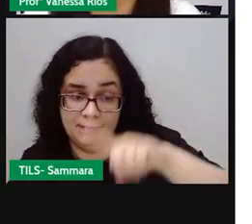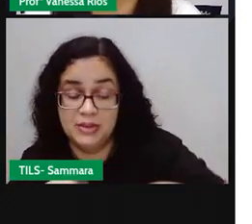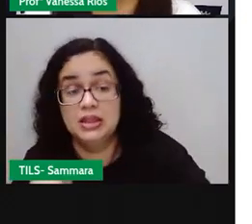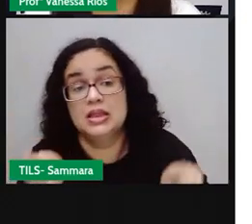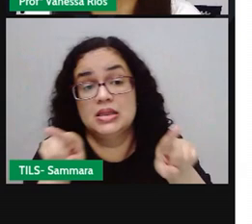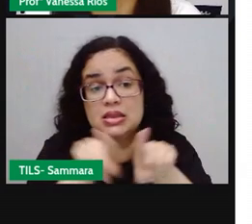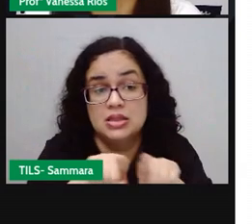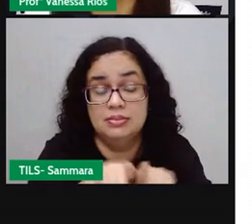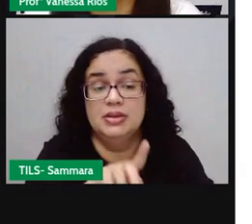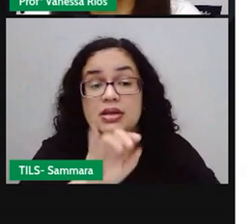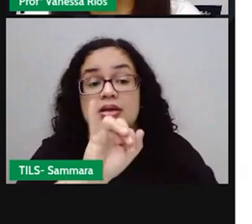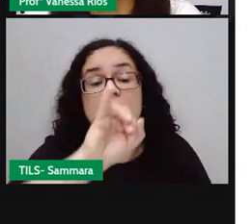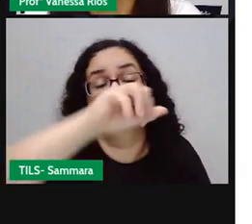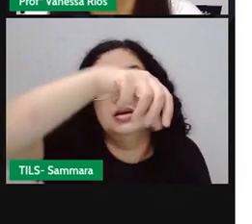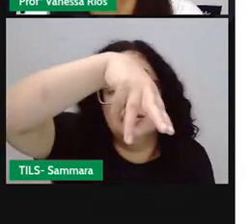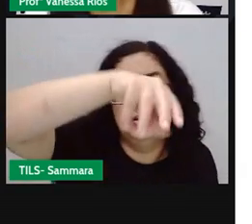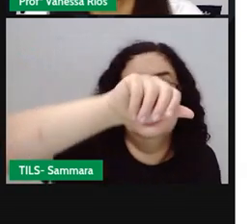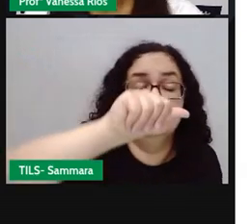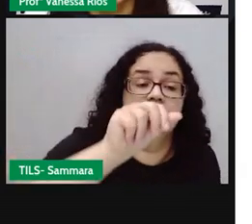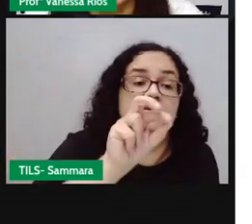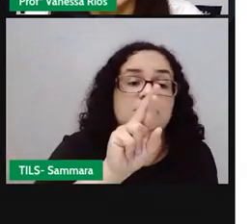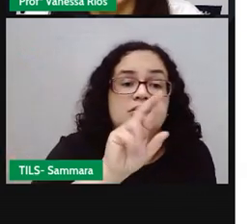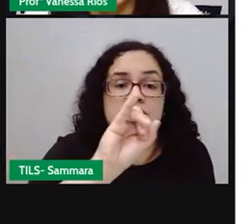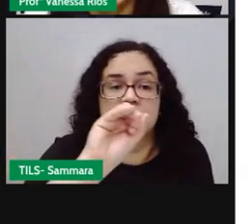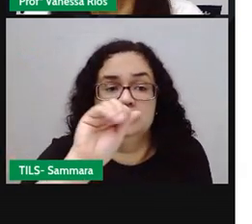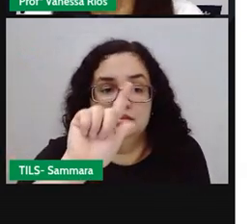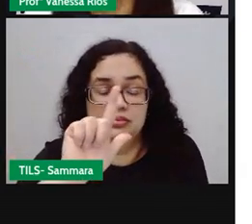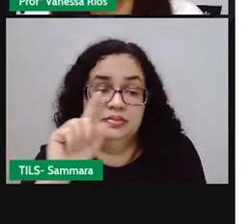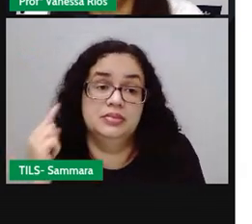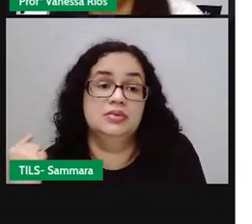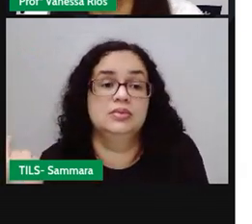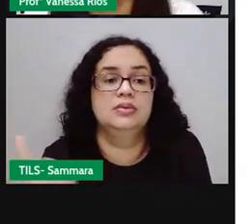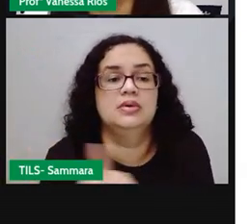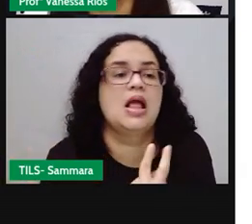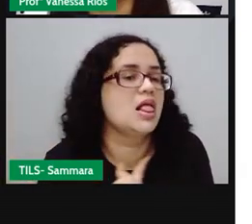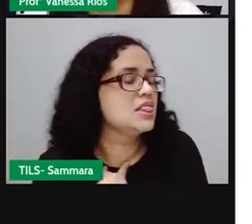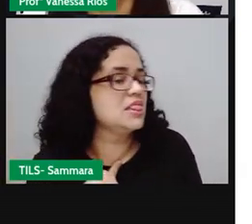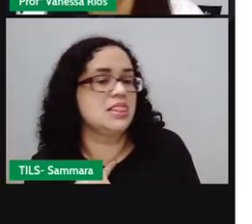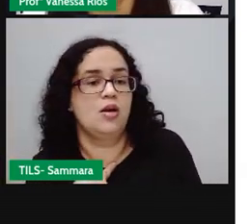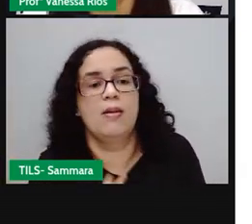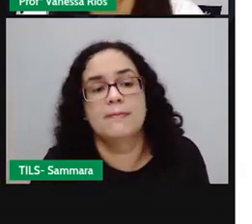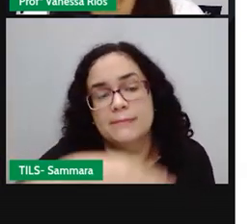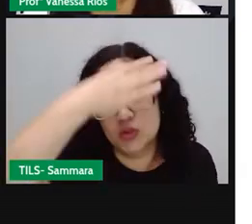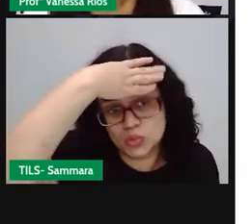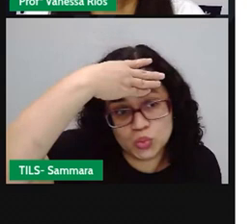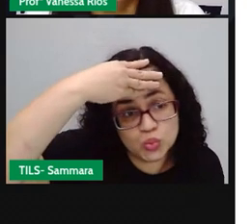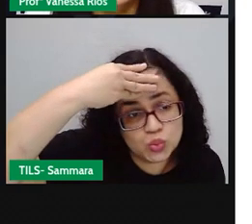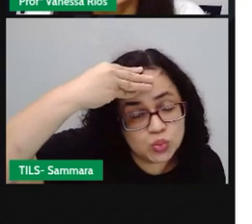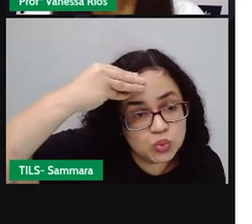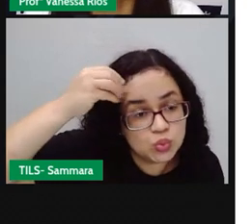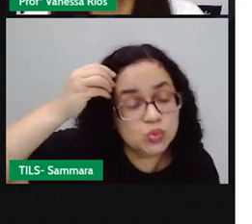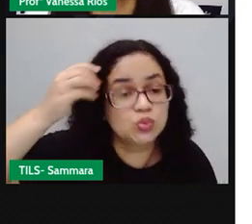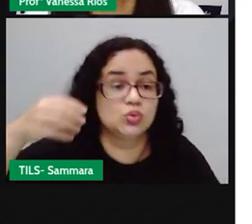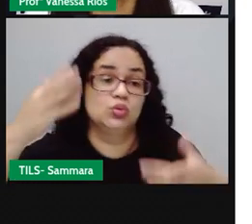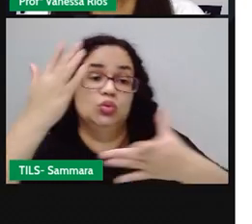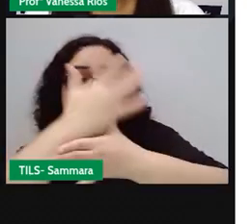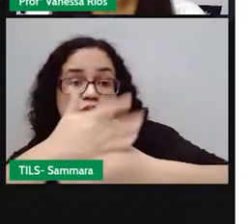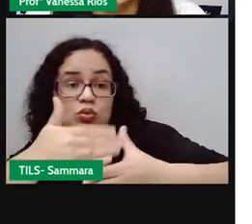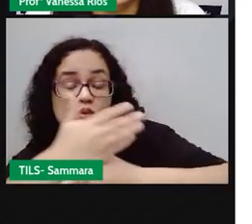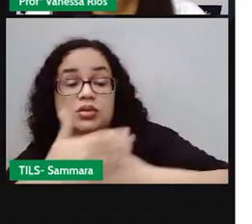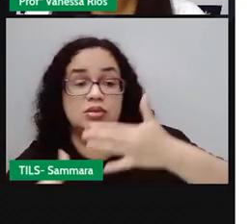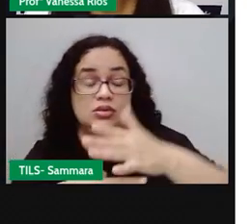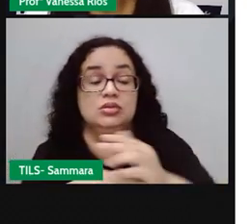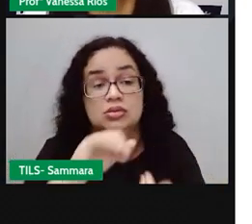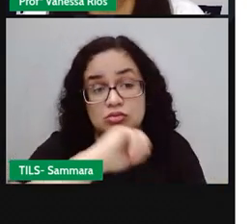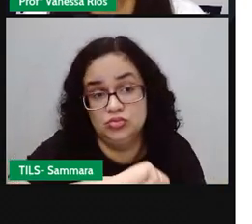imateriais que estão aí à nossa volta. Então, a gente não pode esquecer das construções, das obras